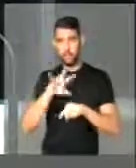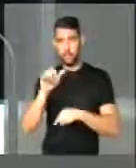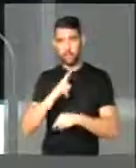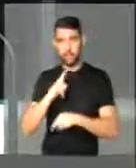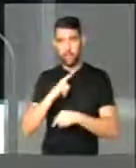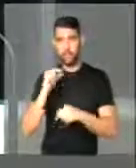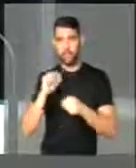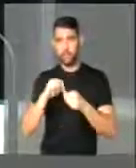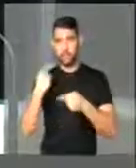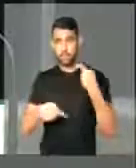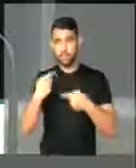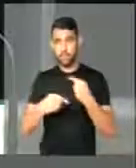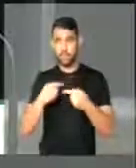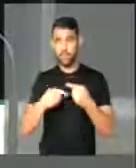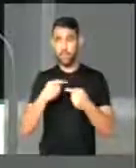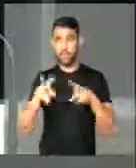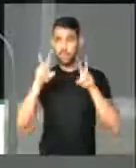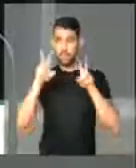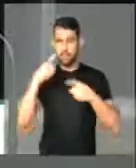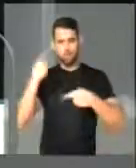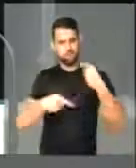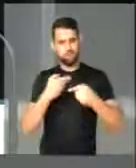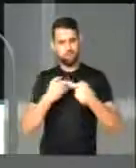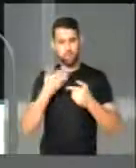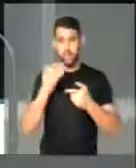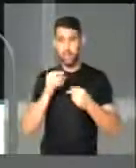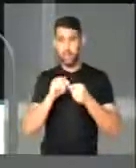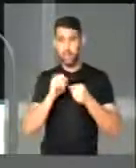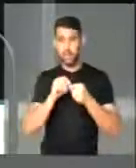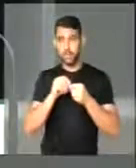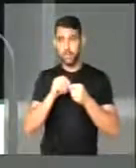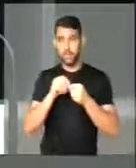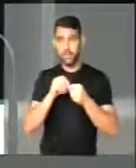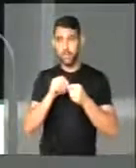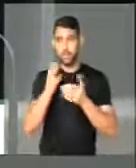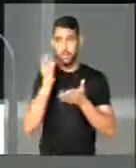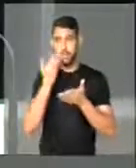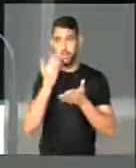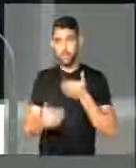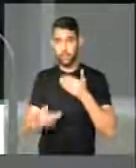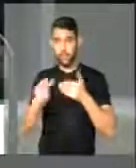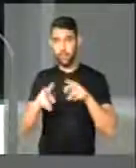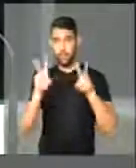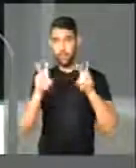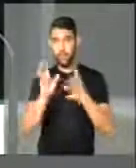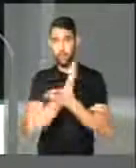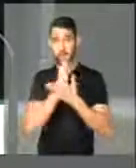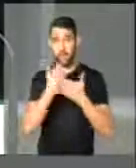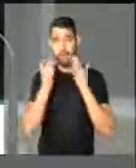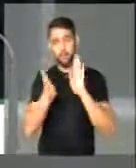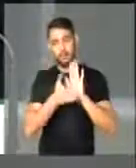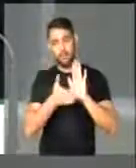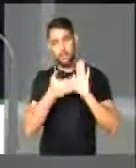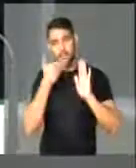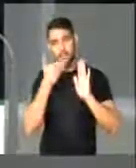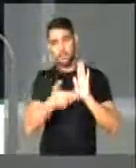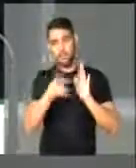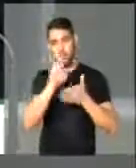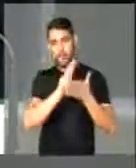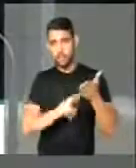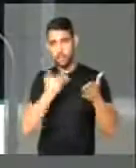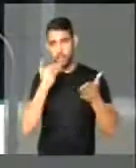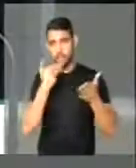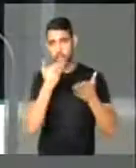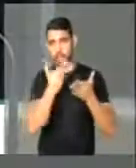ter que enfrentar este tema, vencer este tema, considerando que a proposta de reforma apresentada pelo relator, já